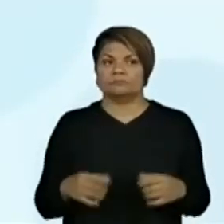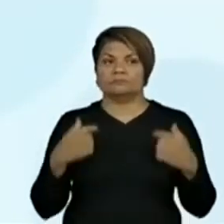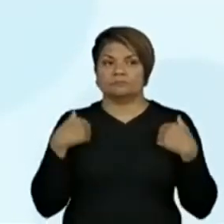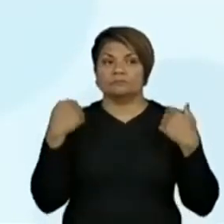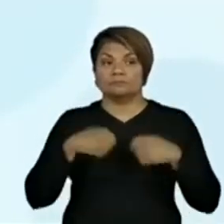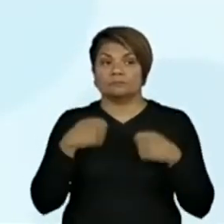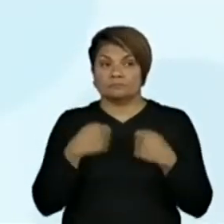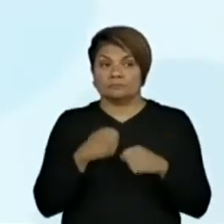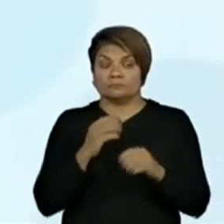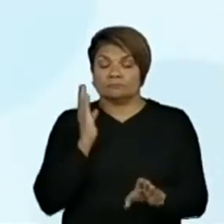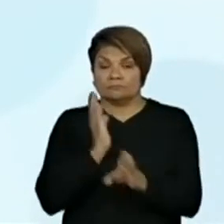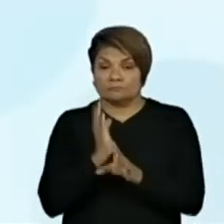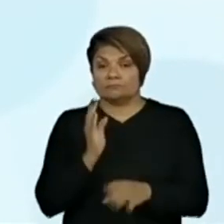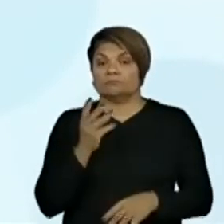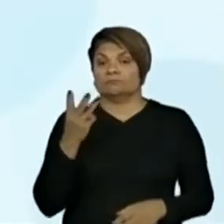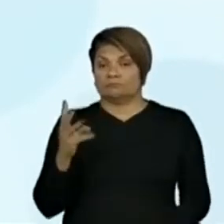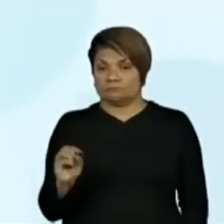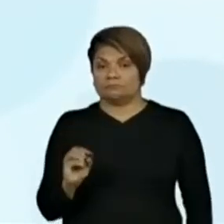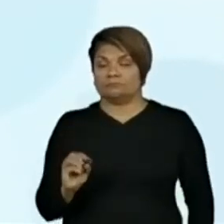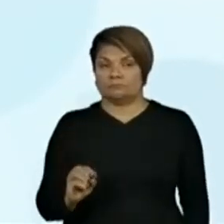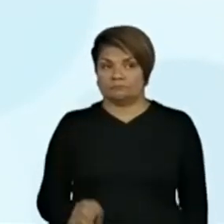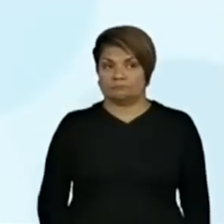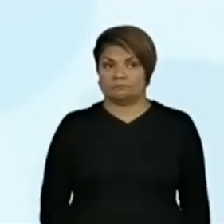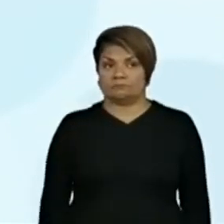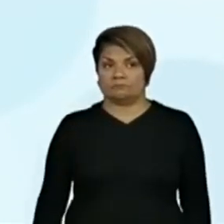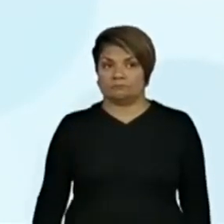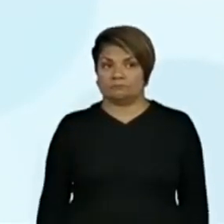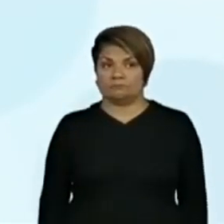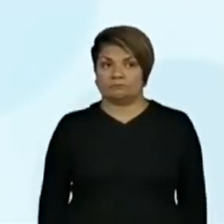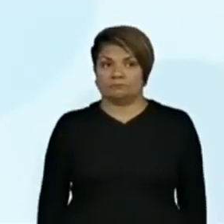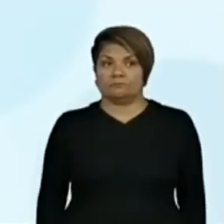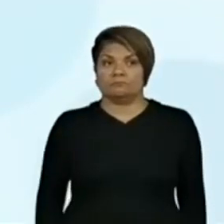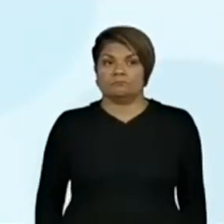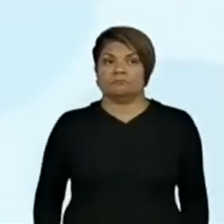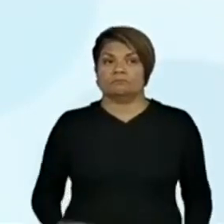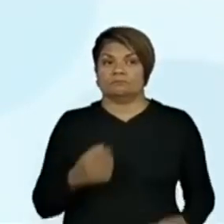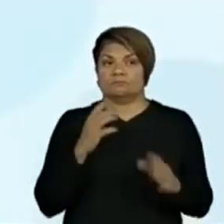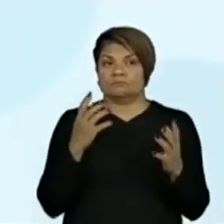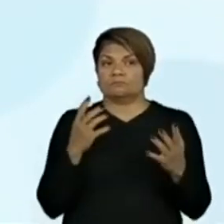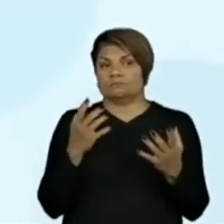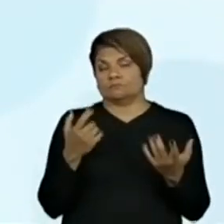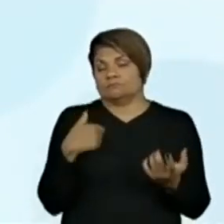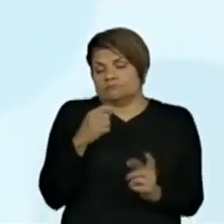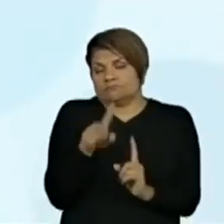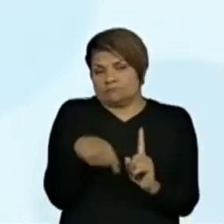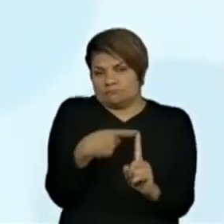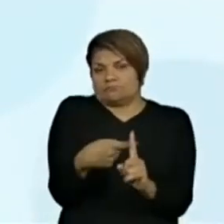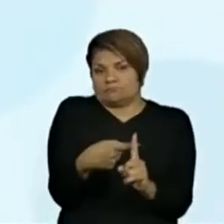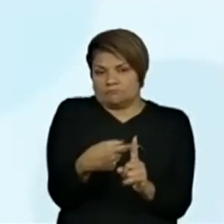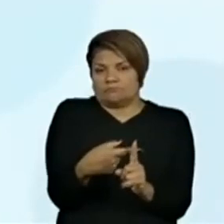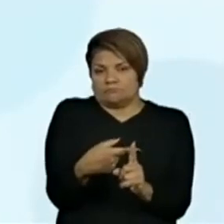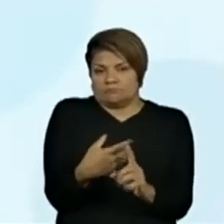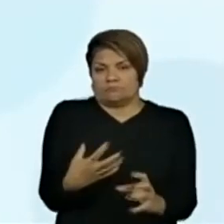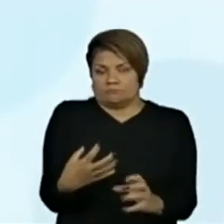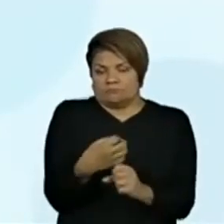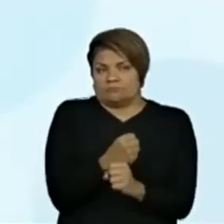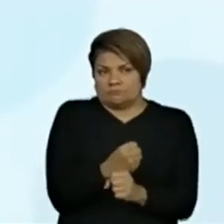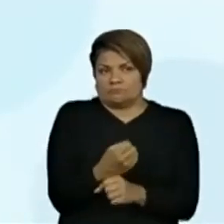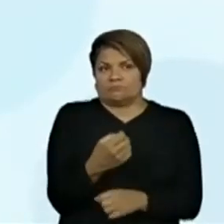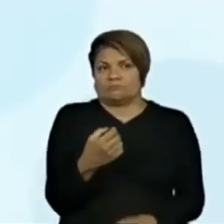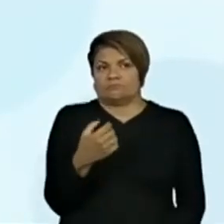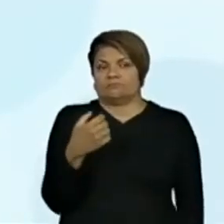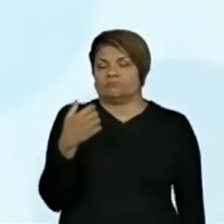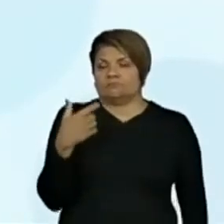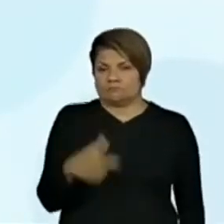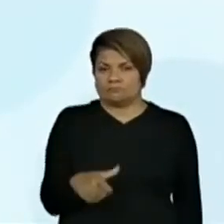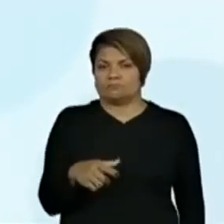30. Então, a primeira coisa que eu vou fazer, eu vou somar mais 20 centavos.